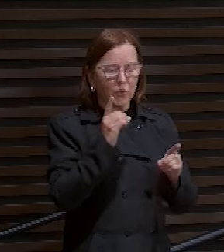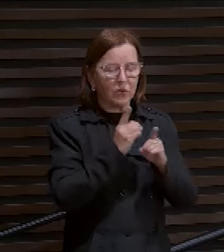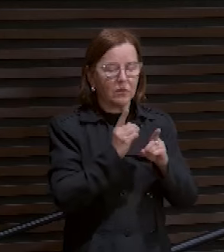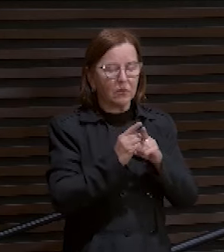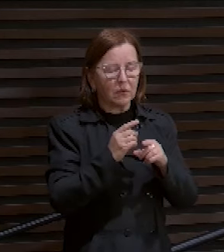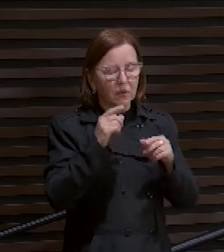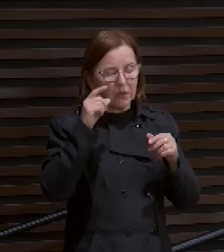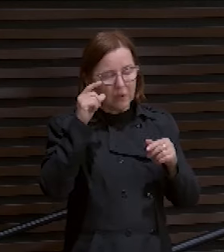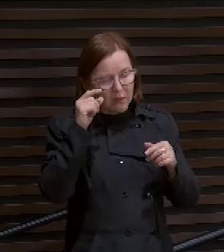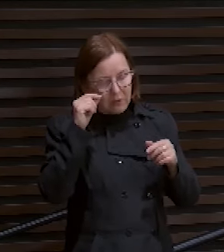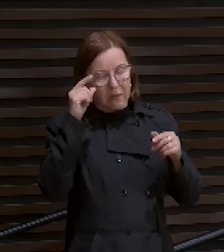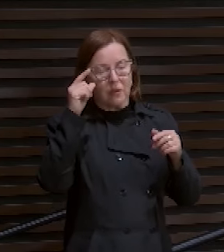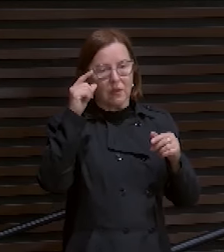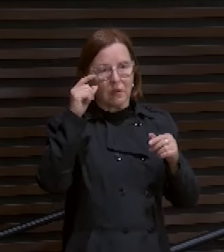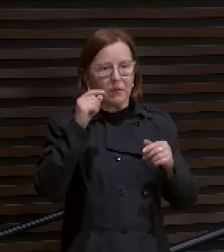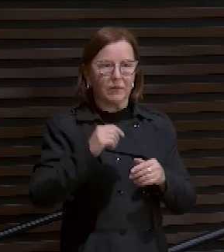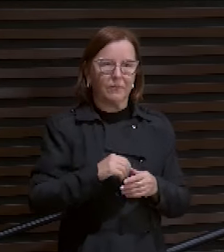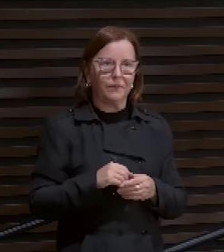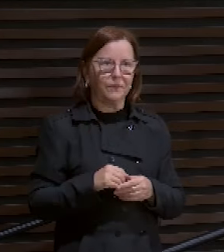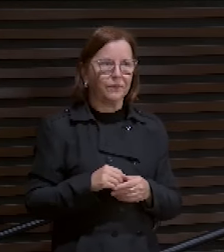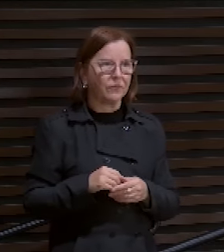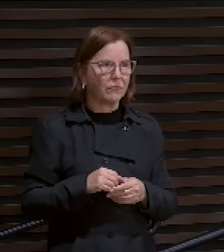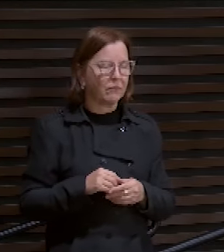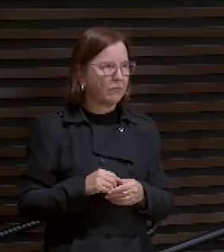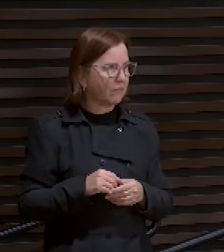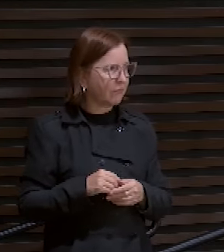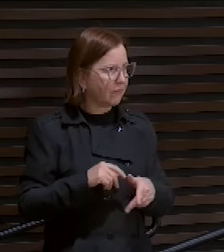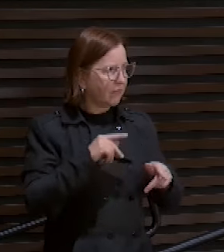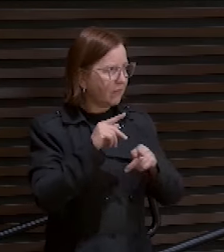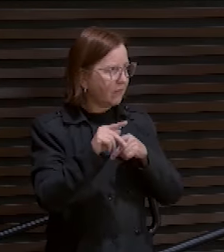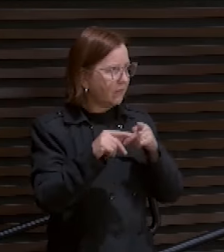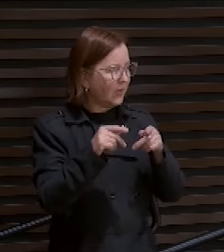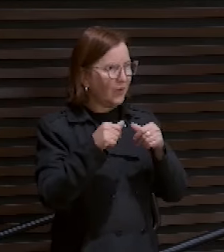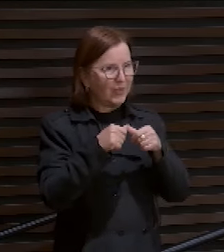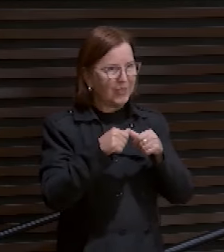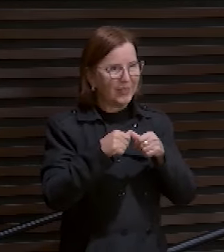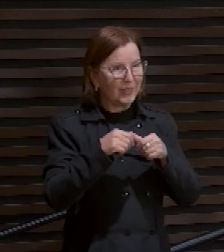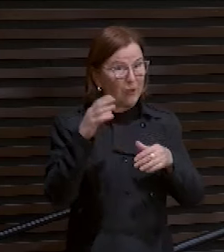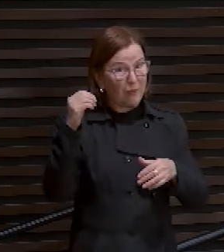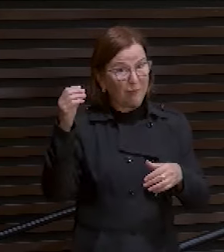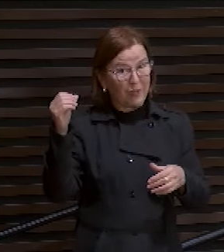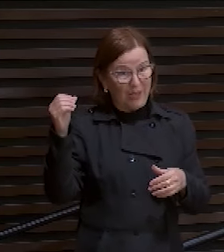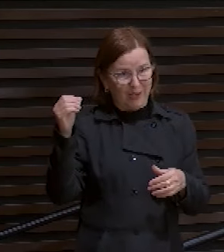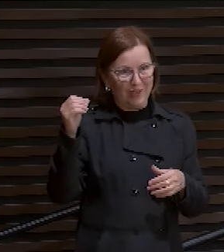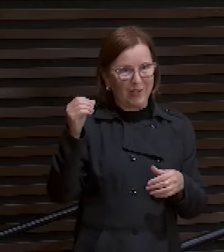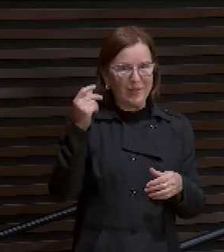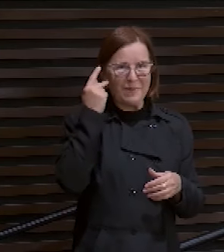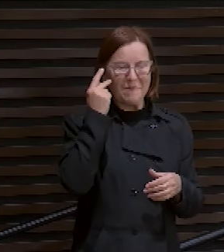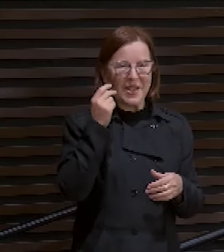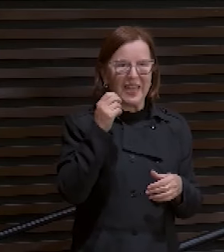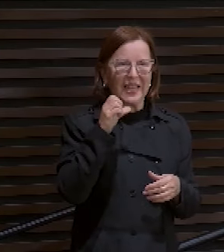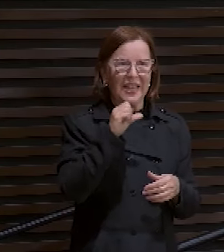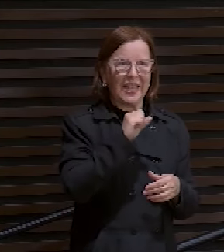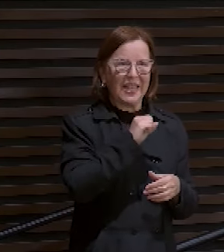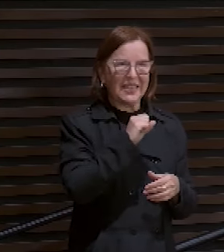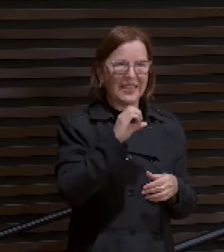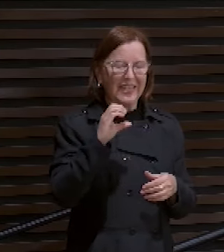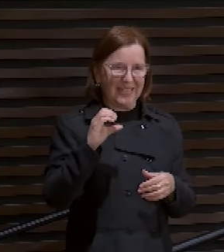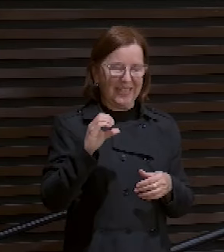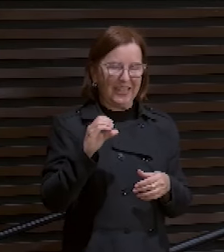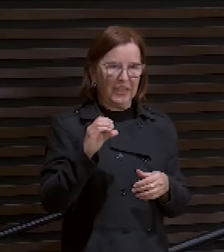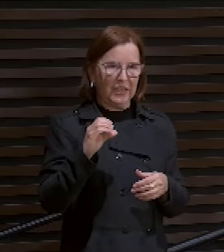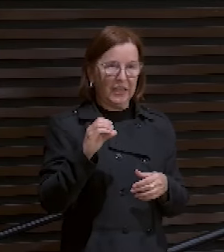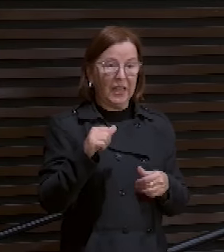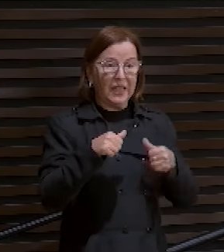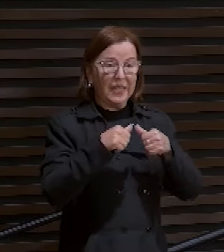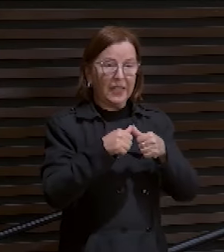O pessoal está indo embora para o governador Sosso Ramos. E o Giovanni mandou. Dirigindo, mandando um vídeo. Eu falei.